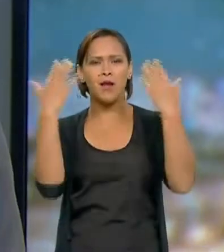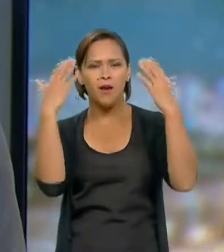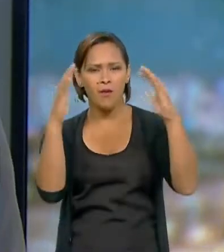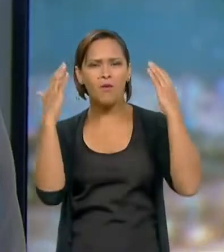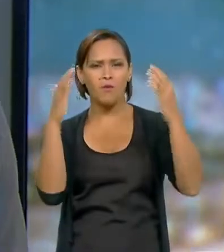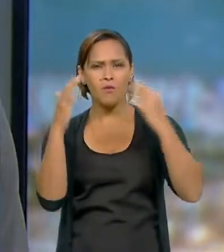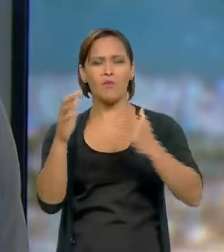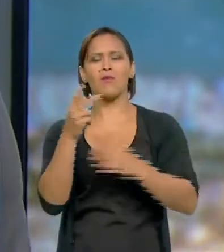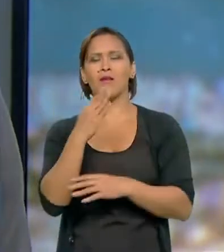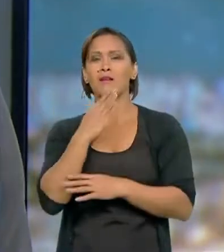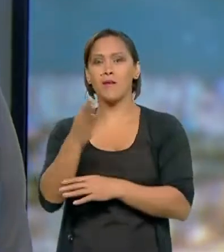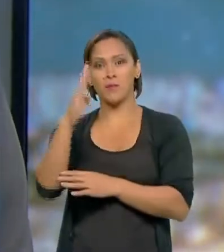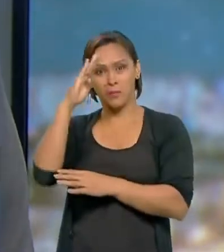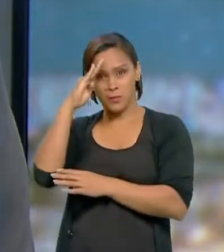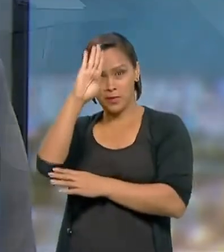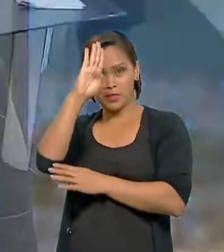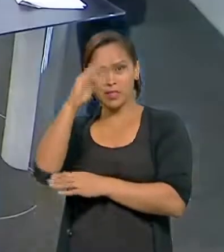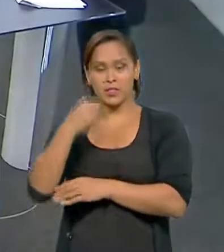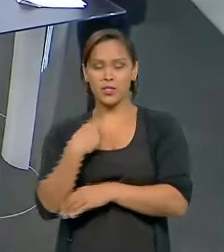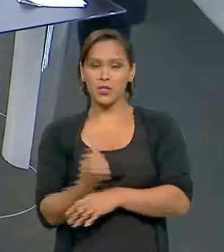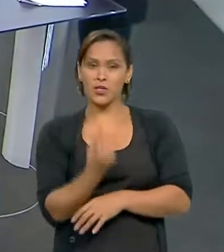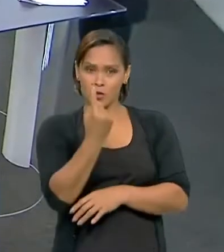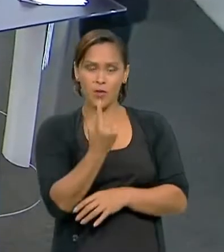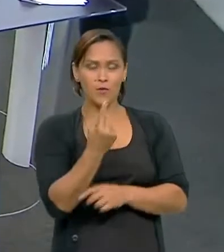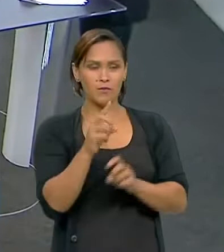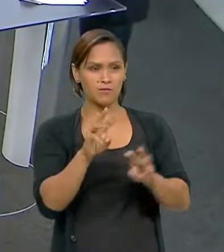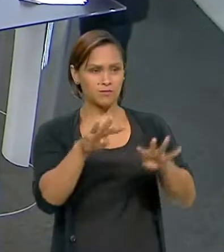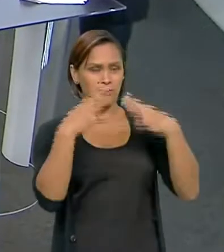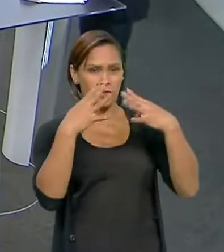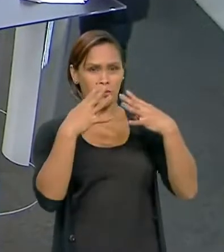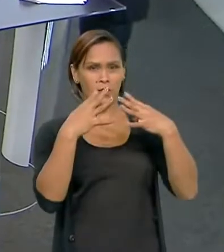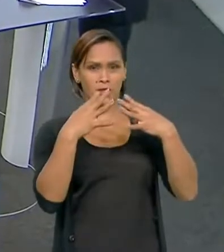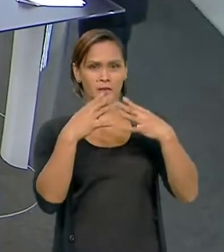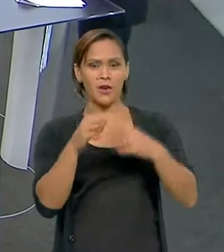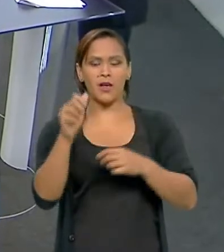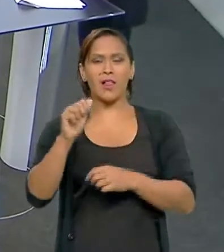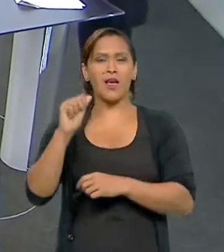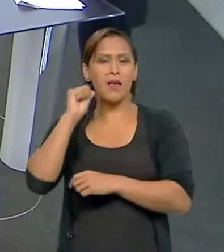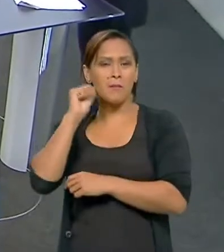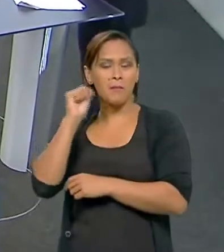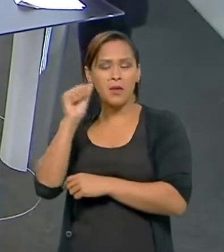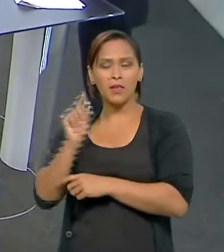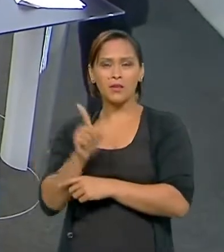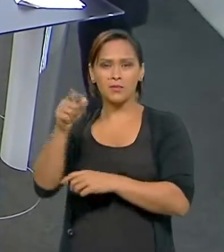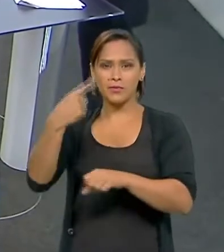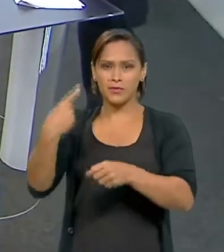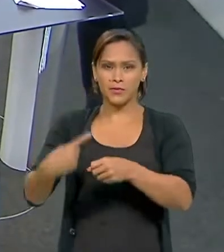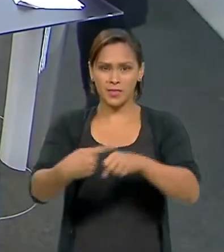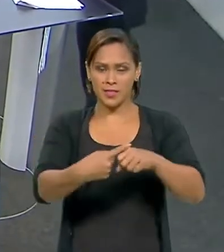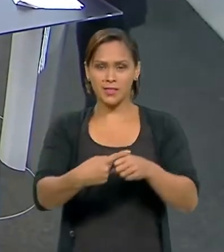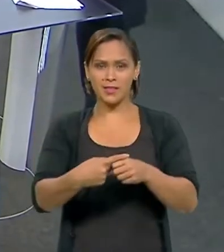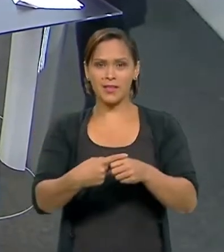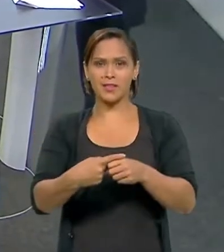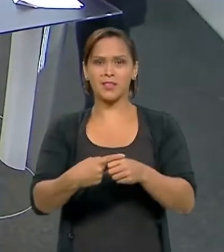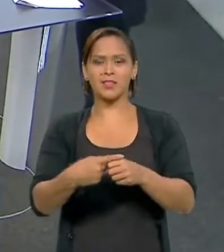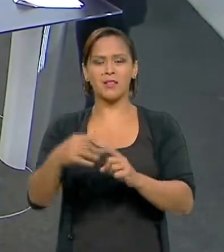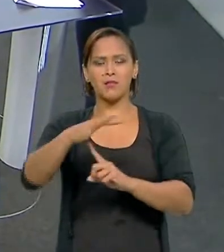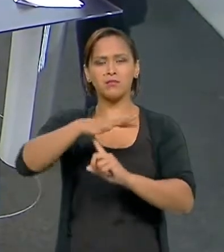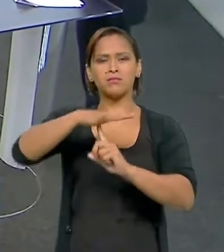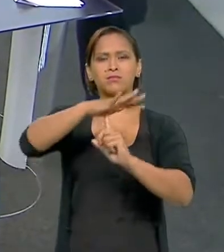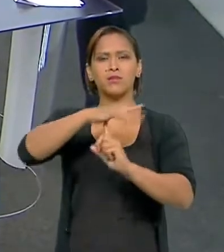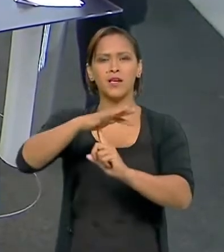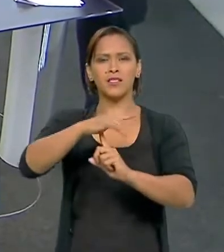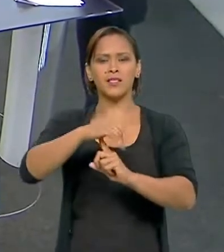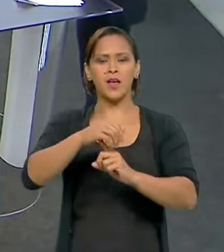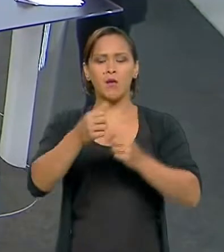presidente Bolsonaro. Eu vi um que me chamou a atenção, em Sete Lagoas, Minas Gerais, na Praça da Feirinha, eles estão chamando